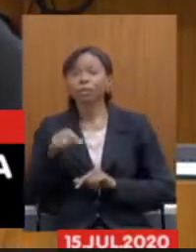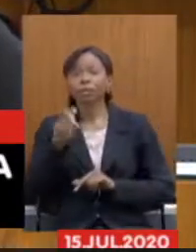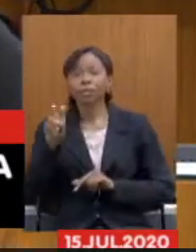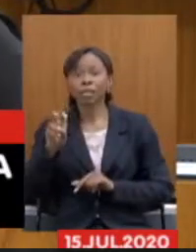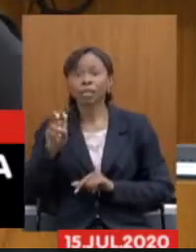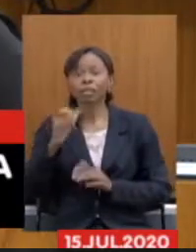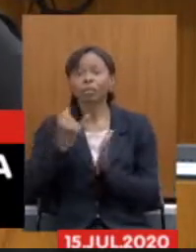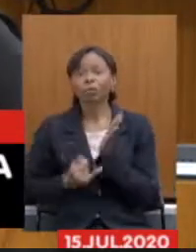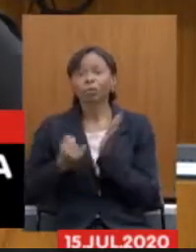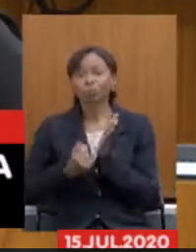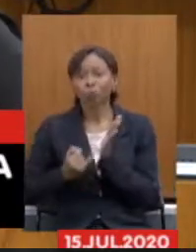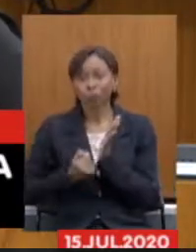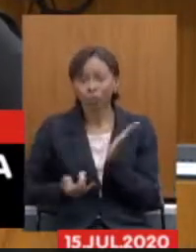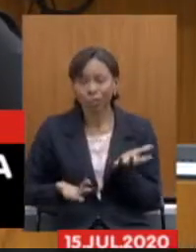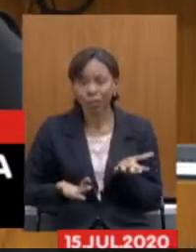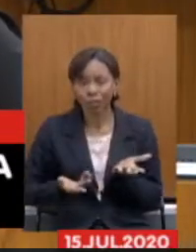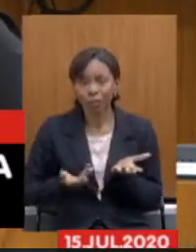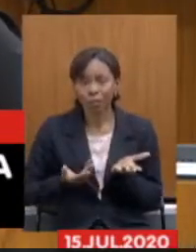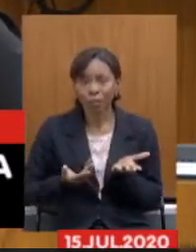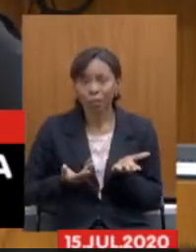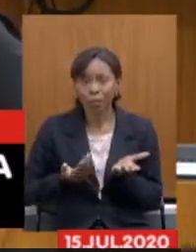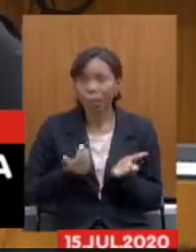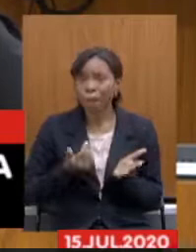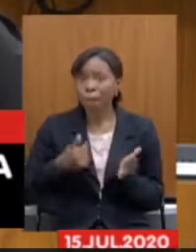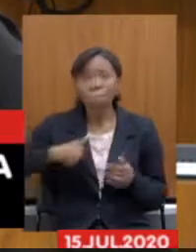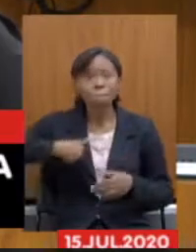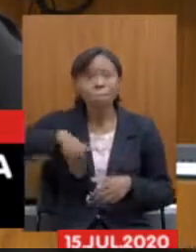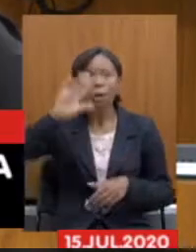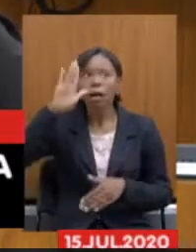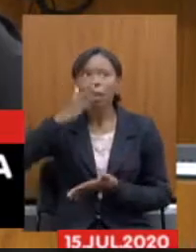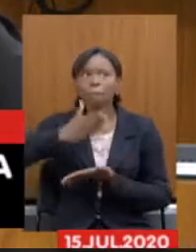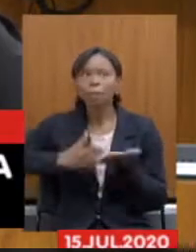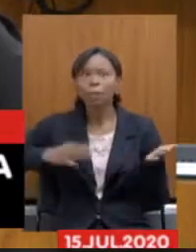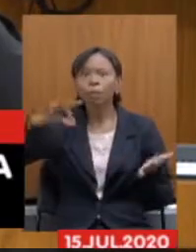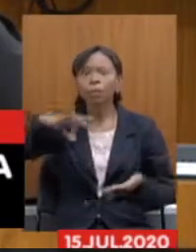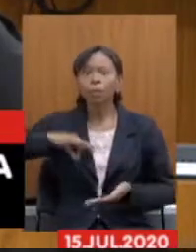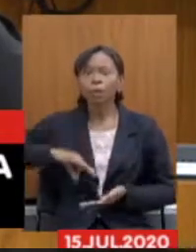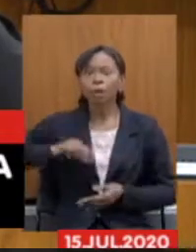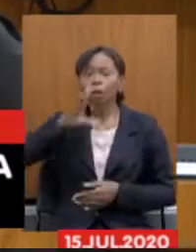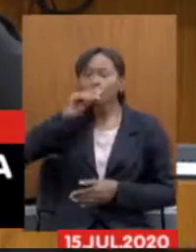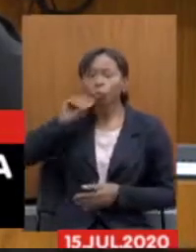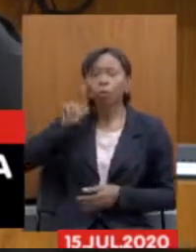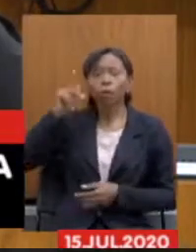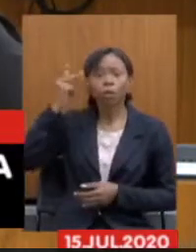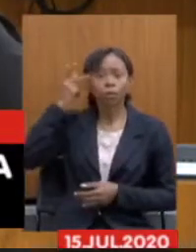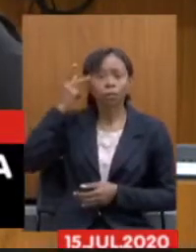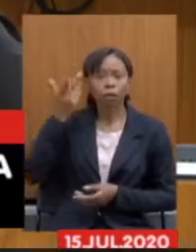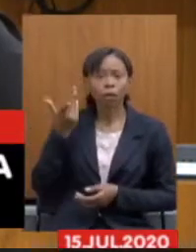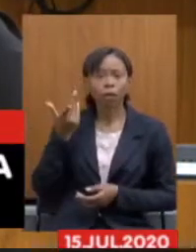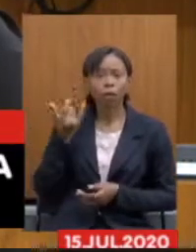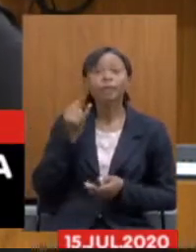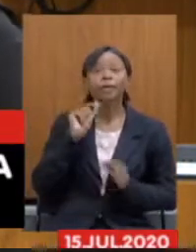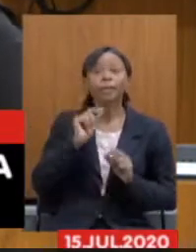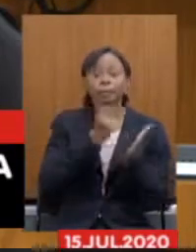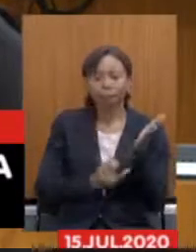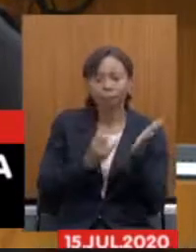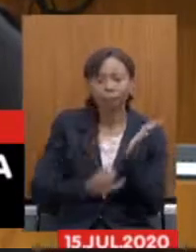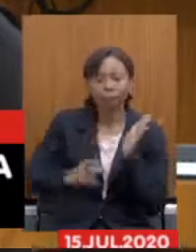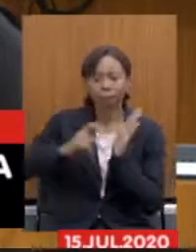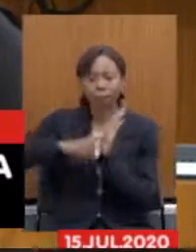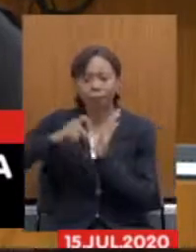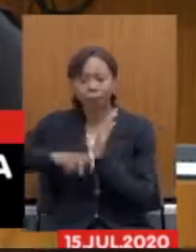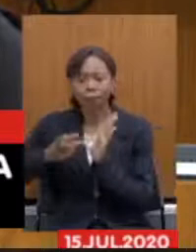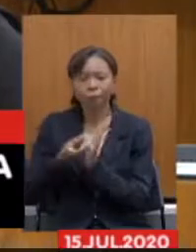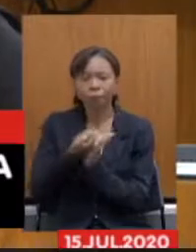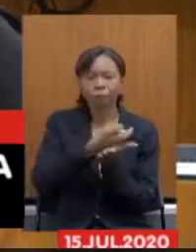imposto de renda. Mais da metade do salário do servidor público de São Paulo foi para tributos e impostos. Se isso